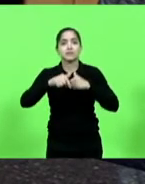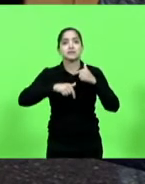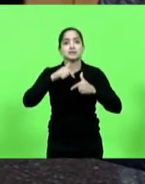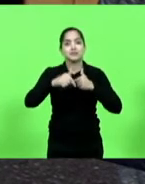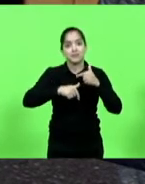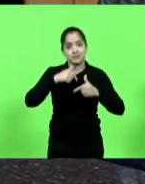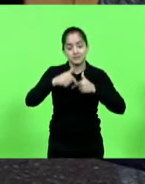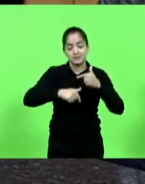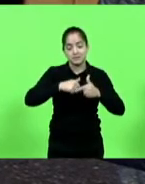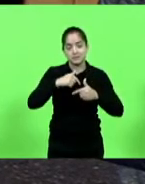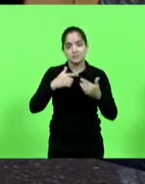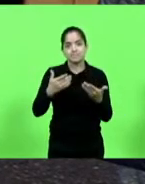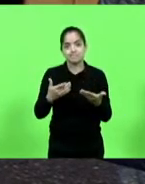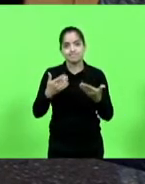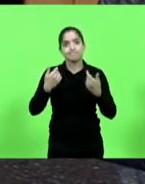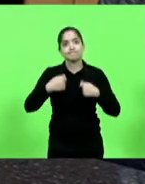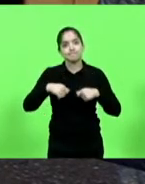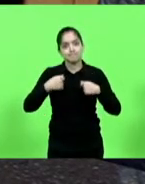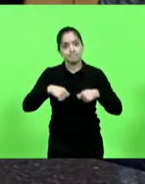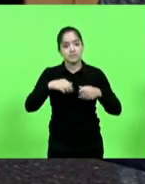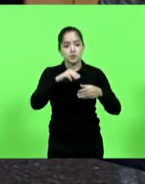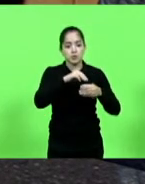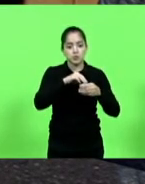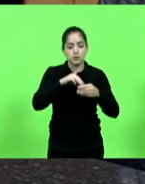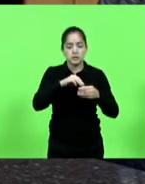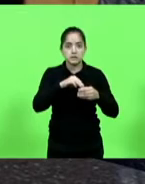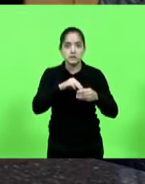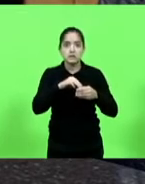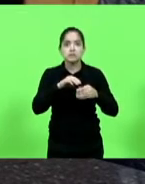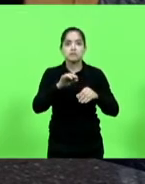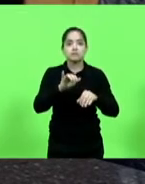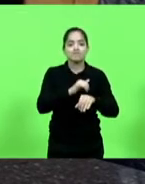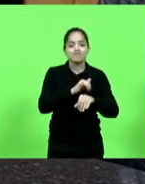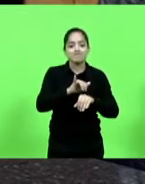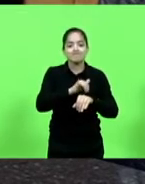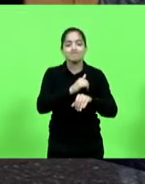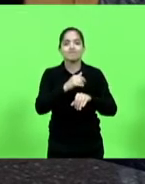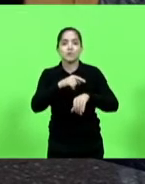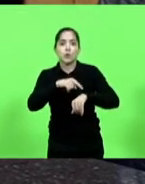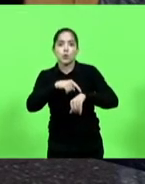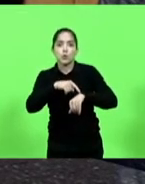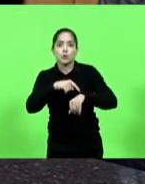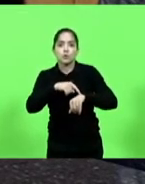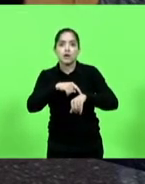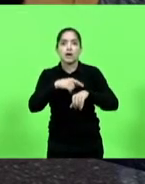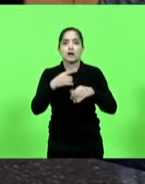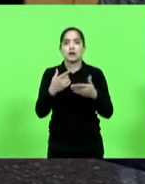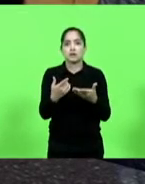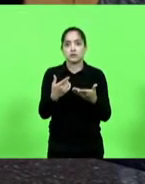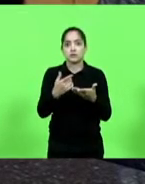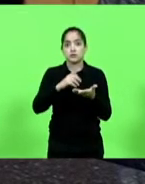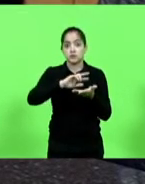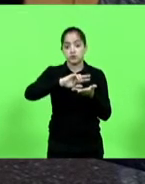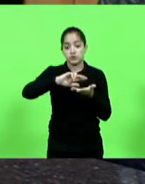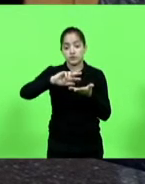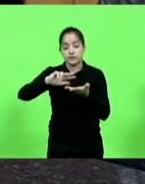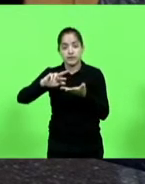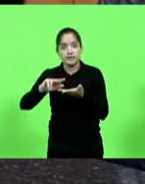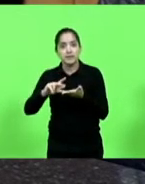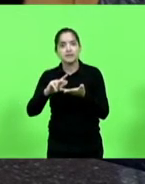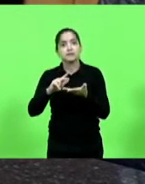é preciso que os municípios encontrem alternativas horários alternativos e